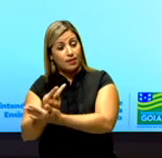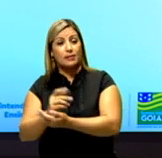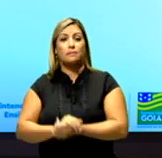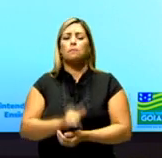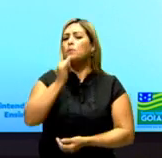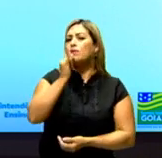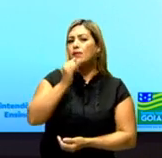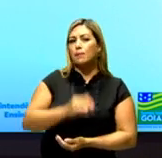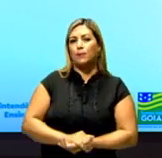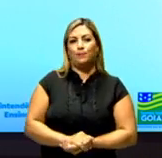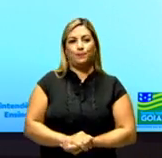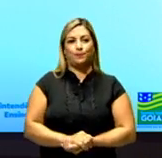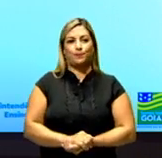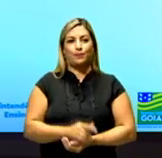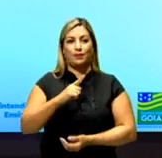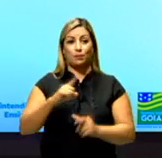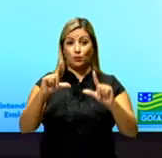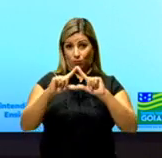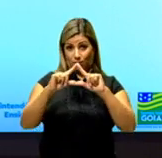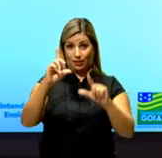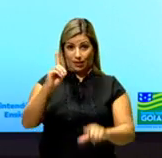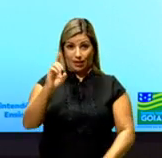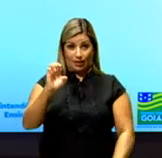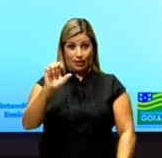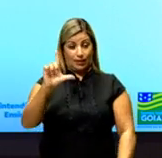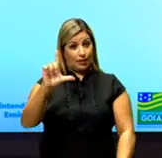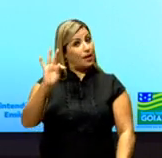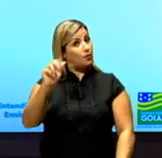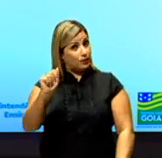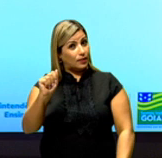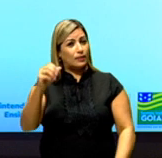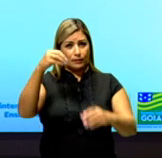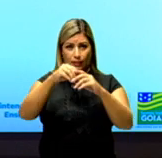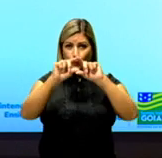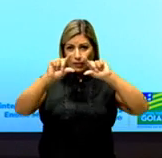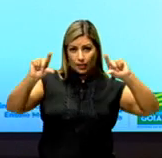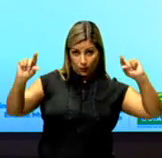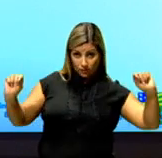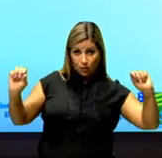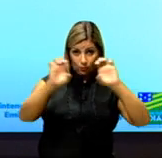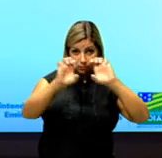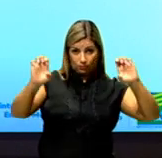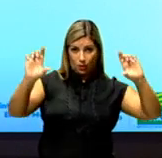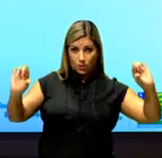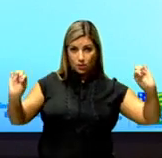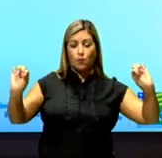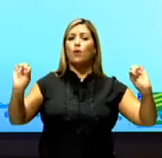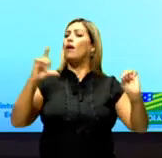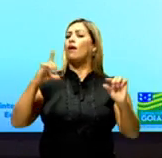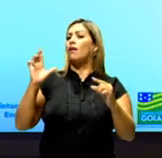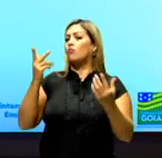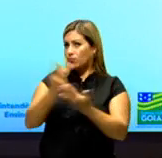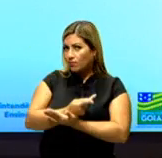tá certo? Por exemplo aqui, nós temos o delta. Nessa reação, nessa equação, tá falando o seguinte, que pra